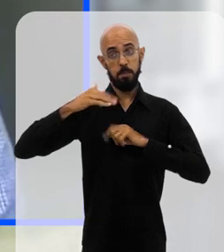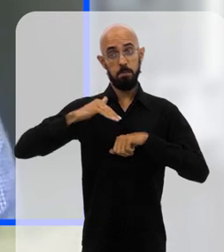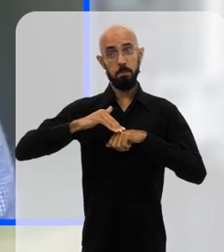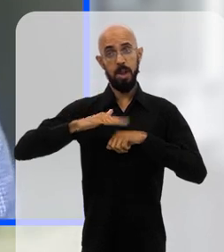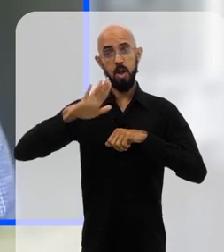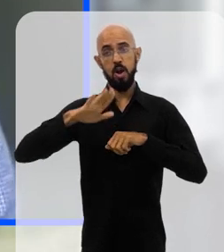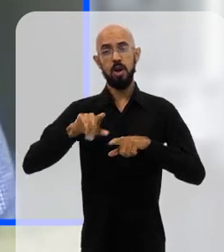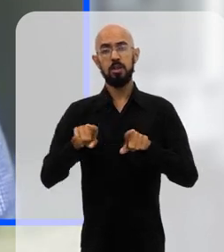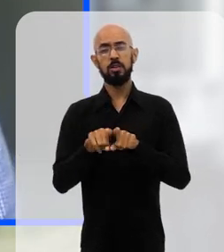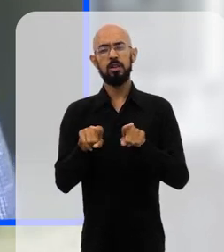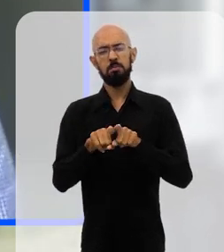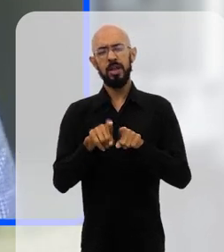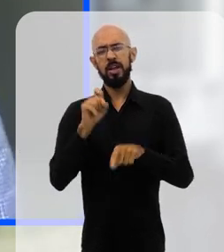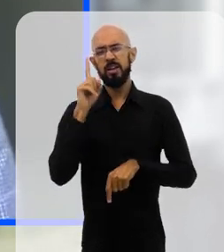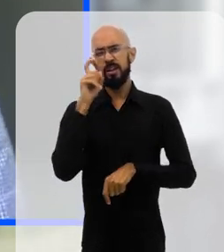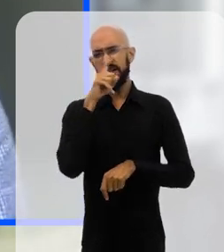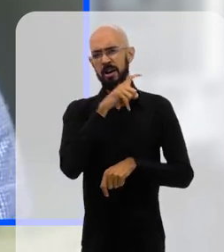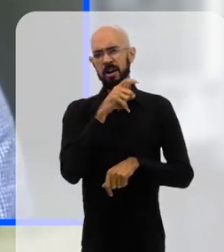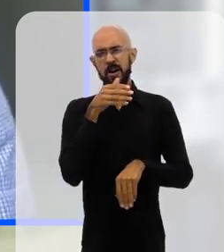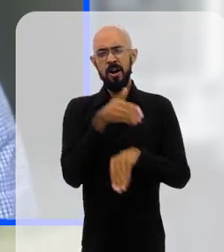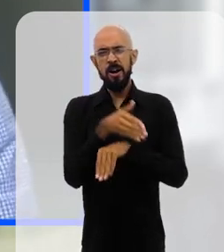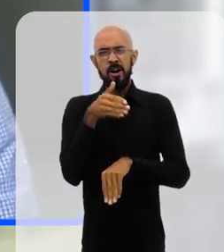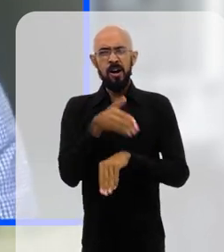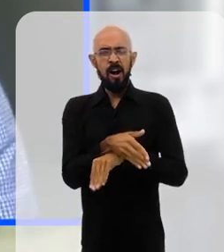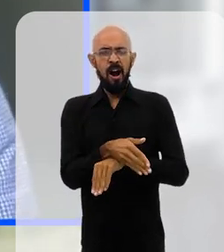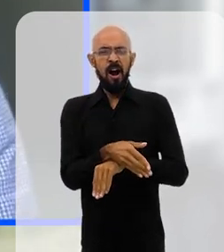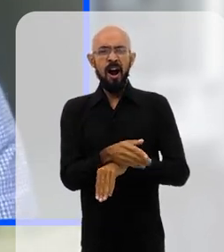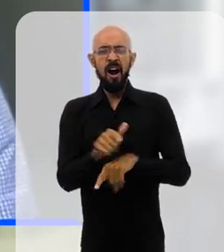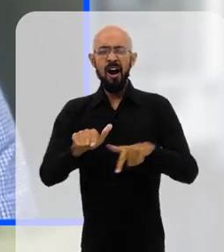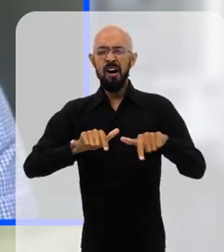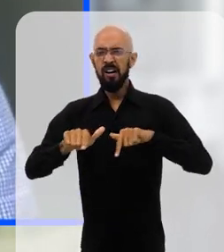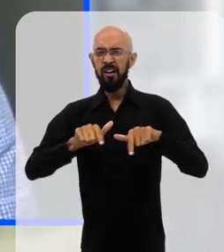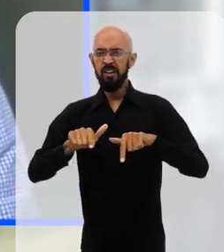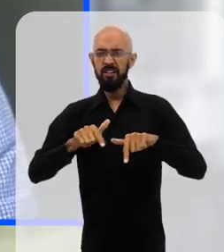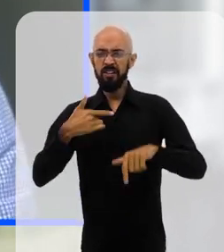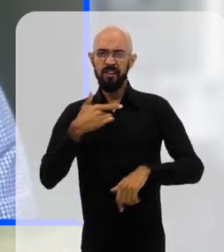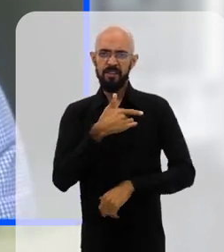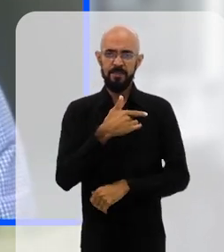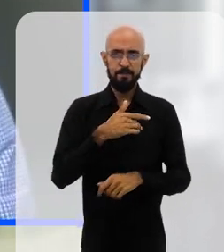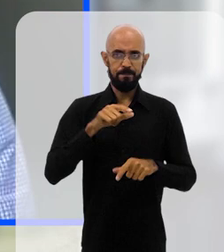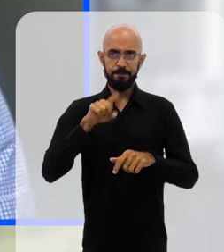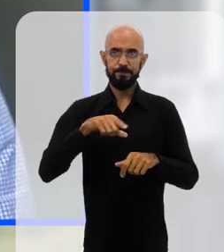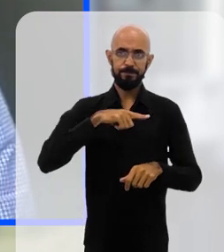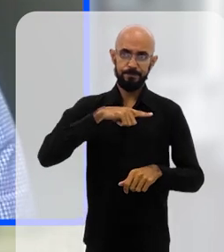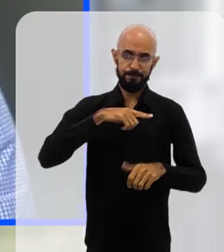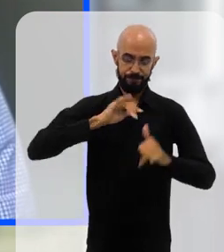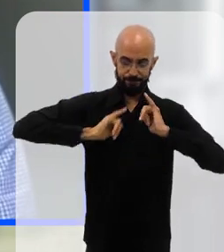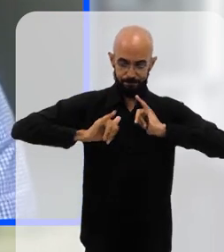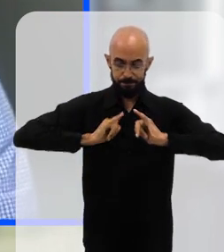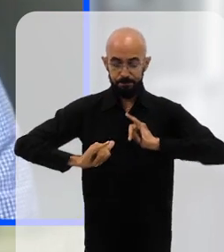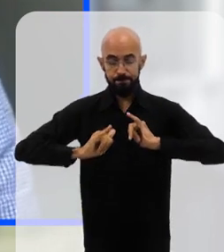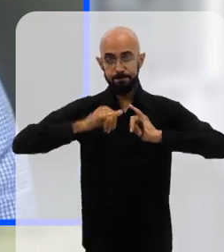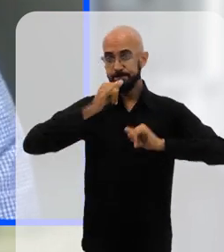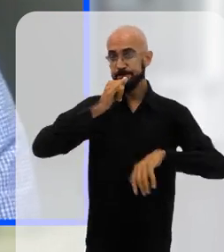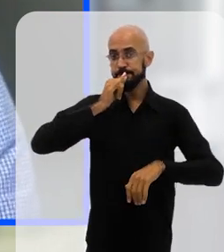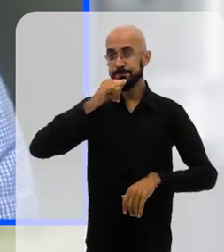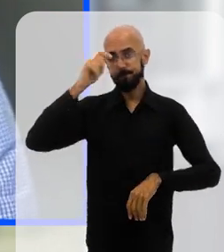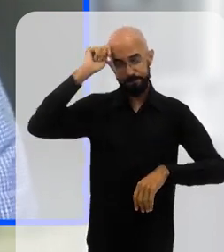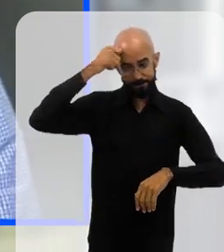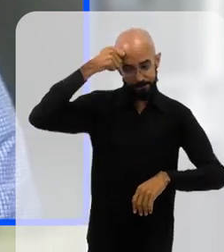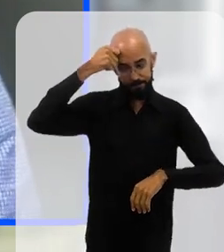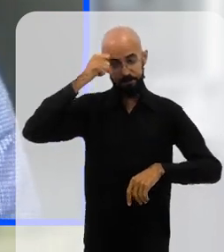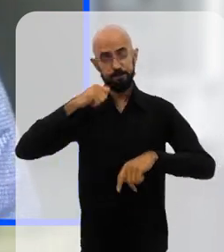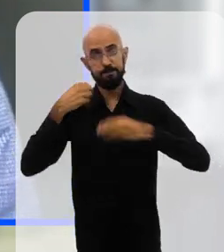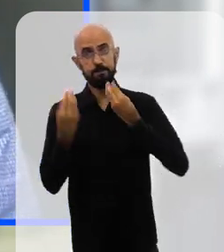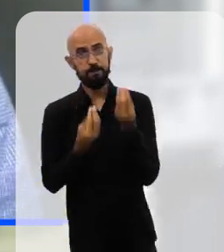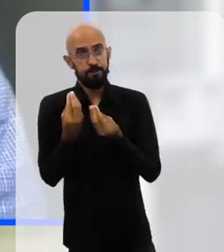e ao mesmo tempo também a própria dificuldade de acesso a serviços de saúde, a gente tem dados apontando como pessoas negras